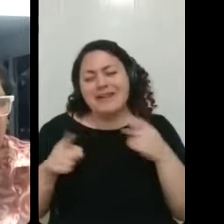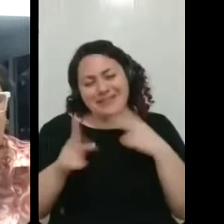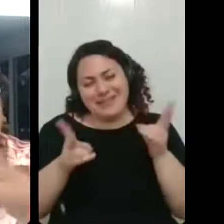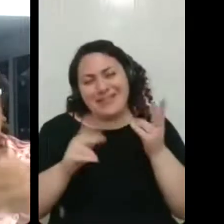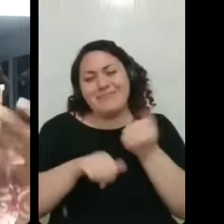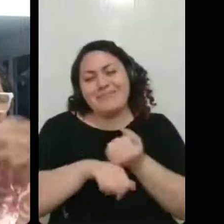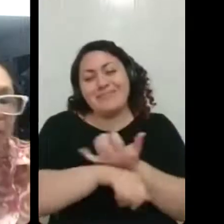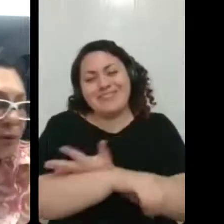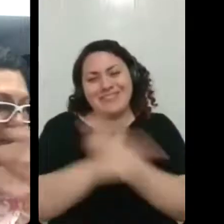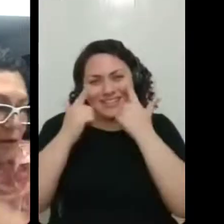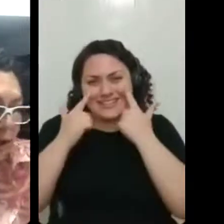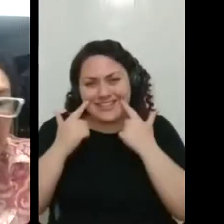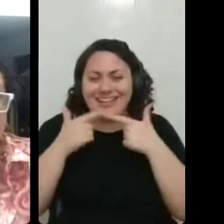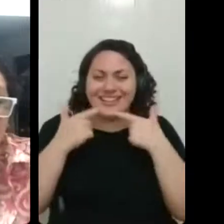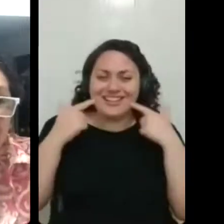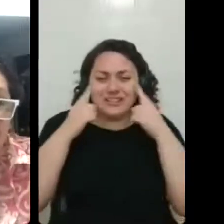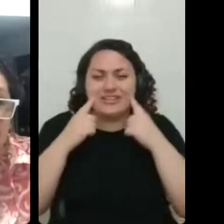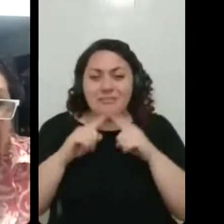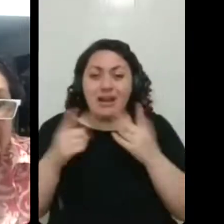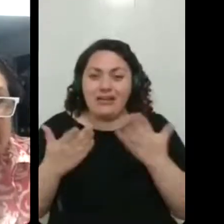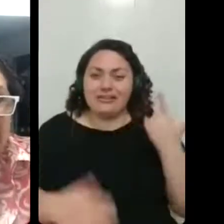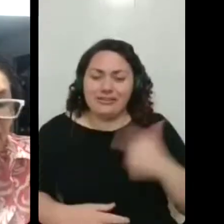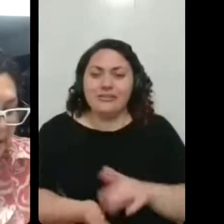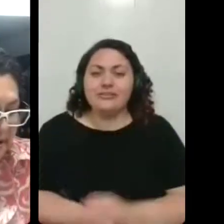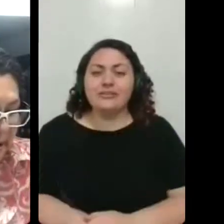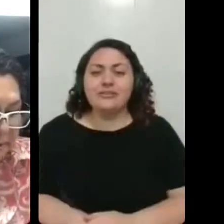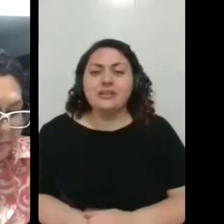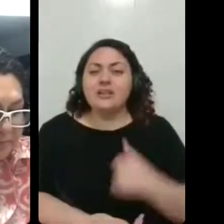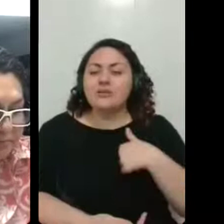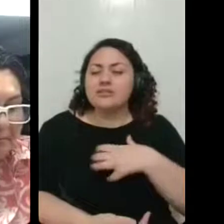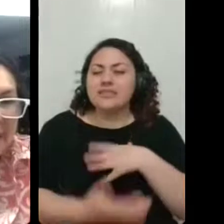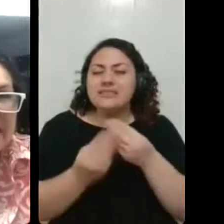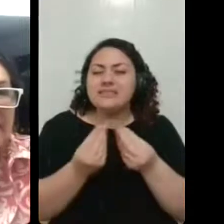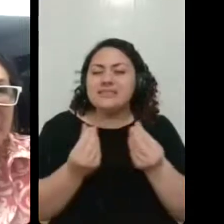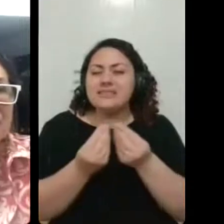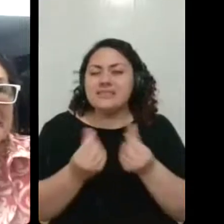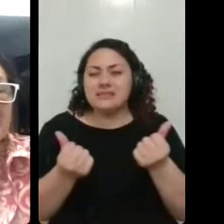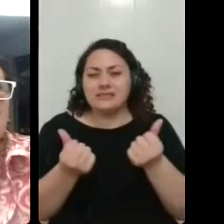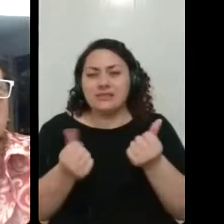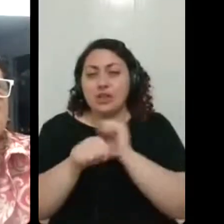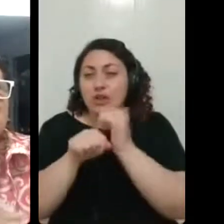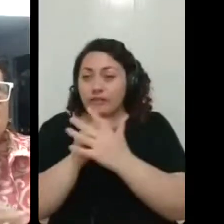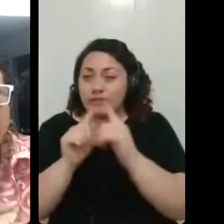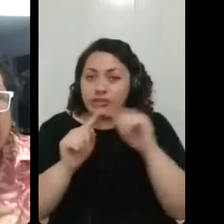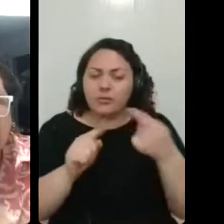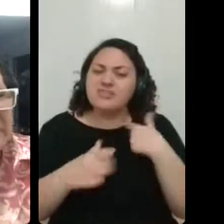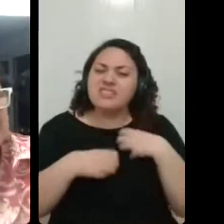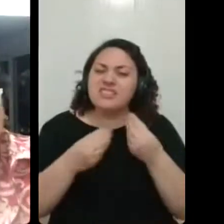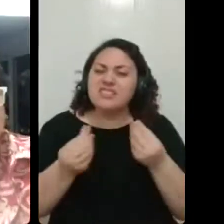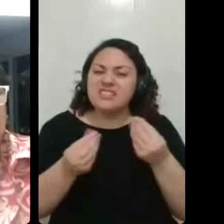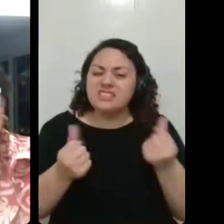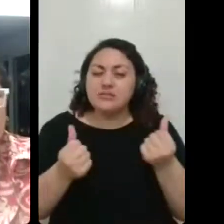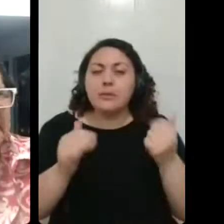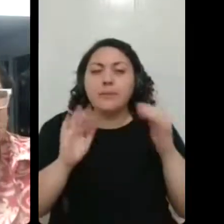alegre e chorona, mas agora fiquei muito mais sensível, assim. Mas eu acho que, assim, superar